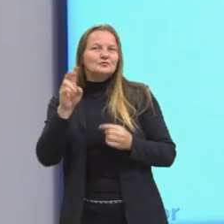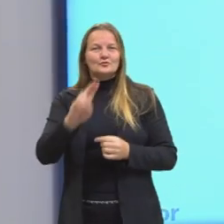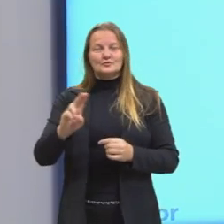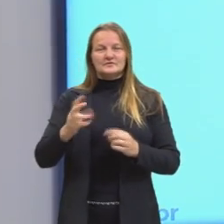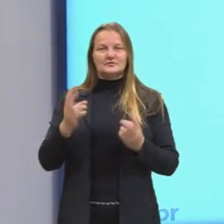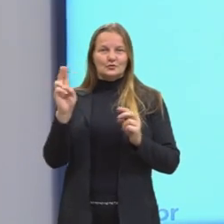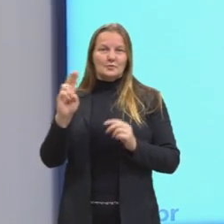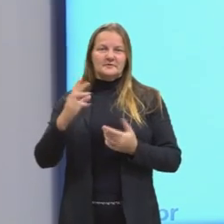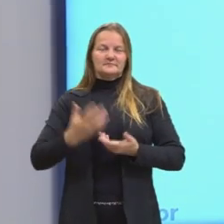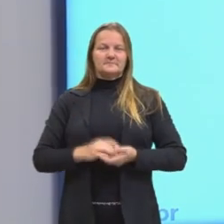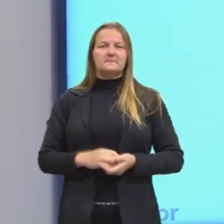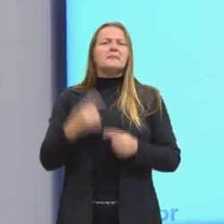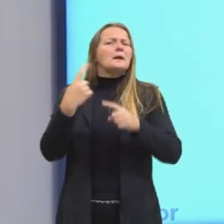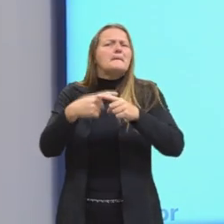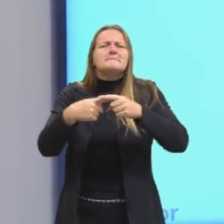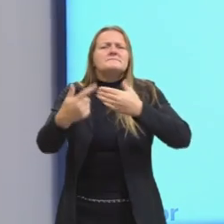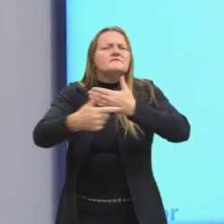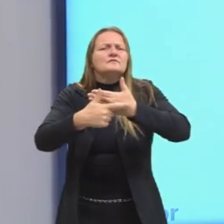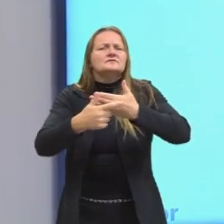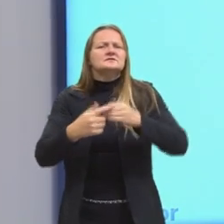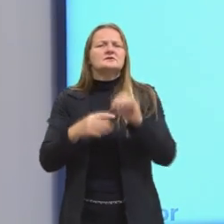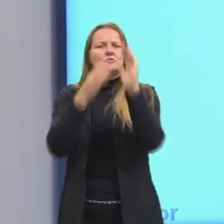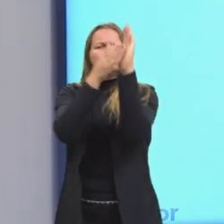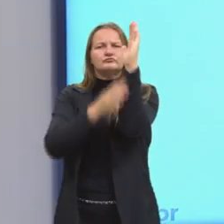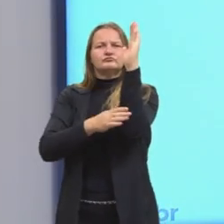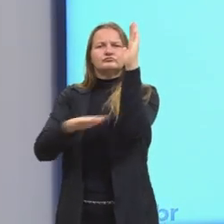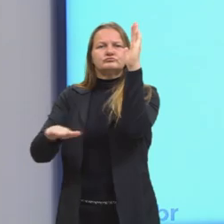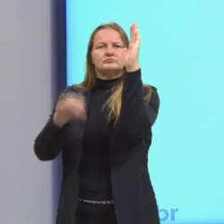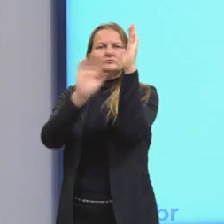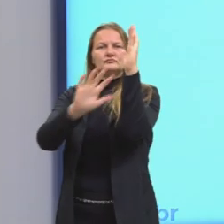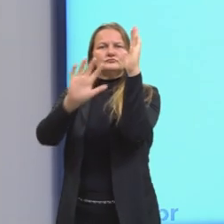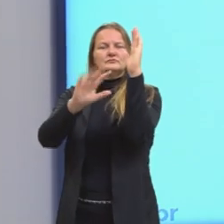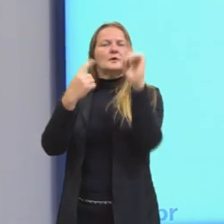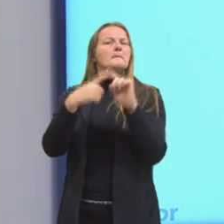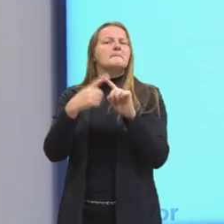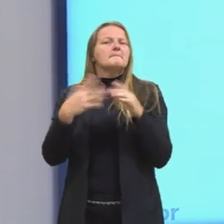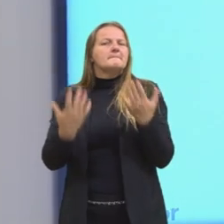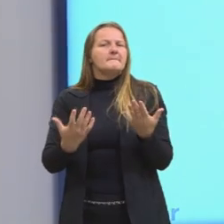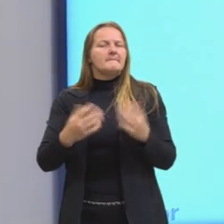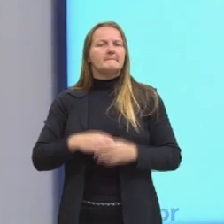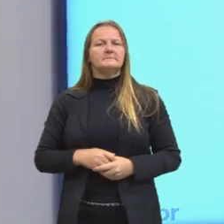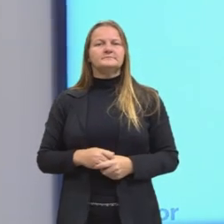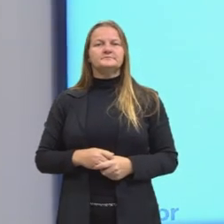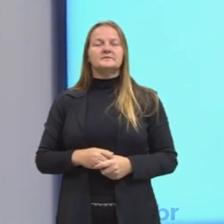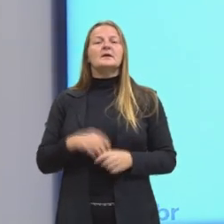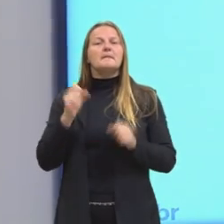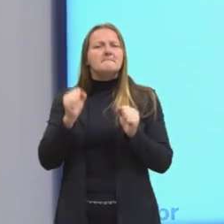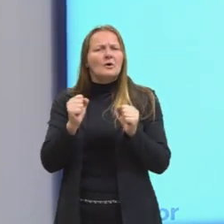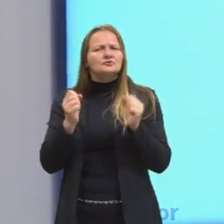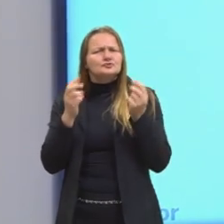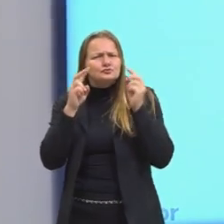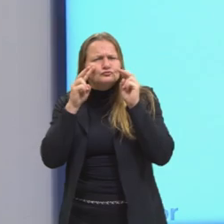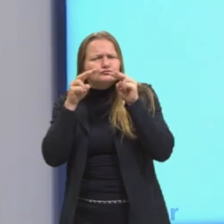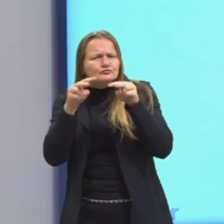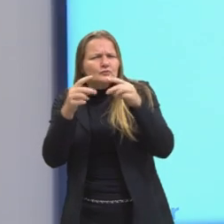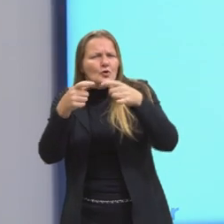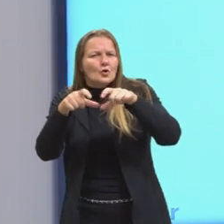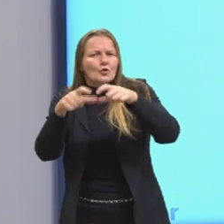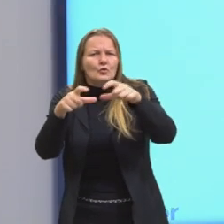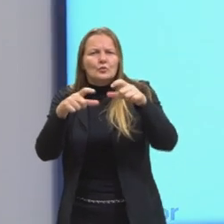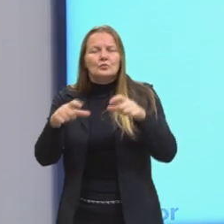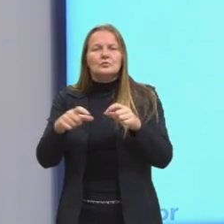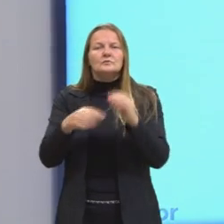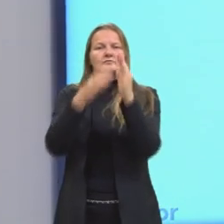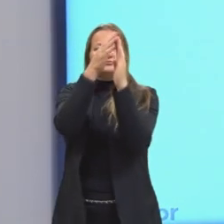Para que serve o plano cartesiano então? No plano é possível localizar e também representar, através do